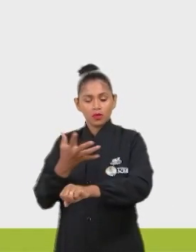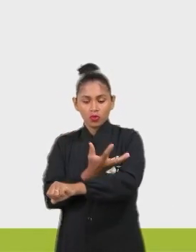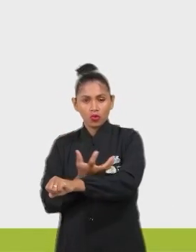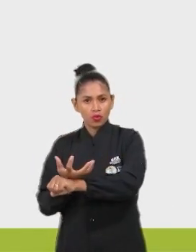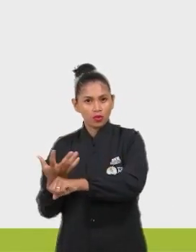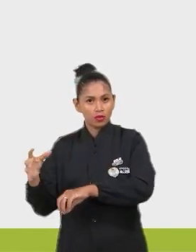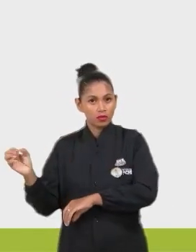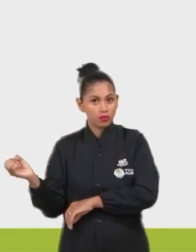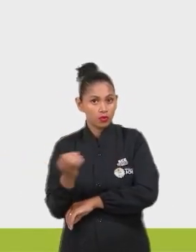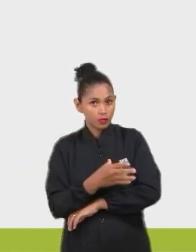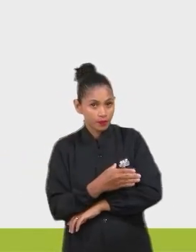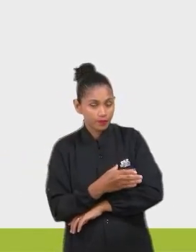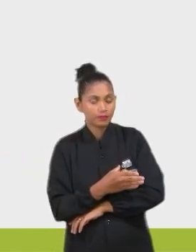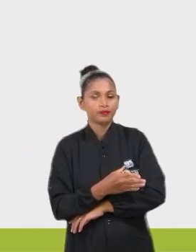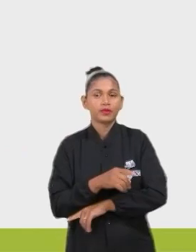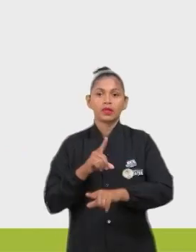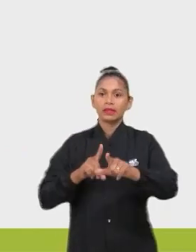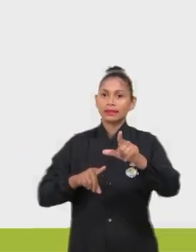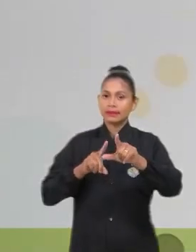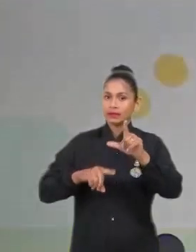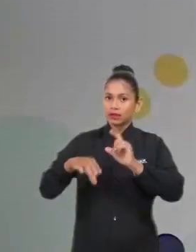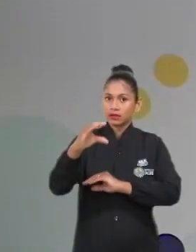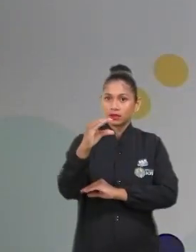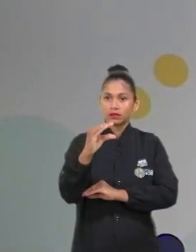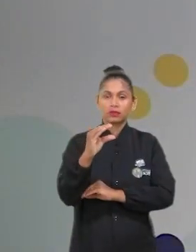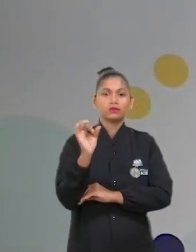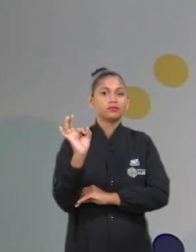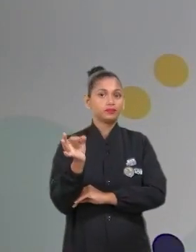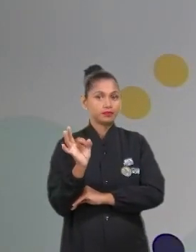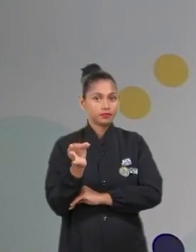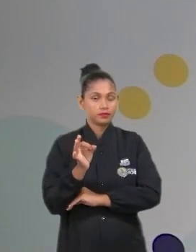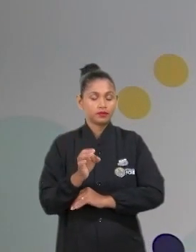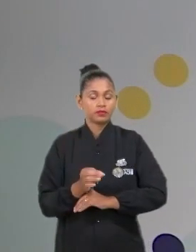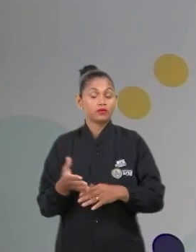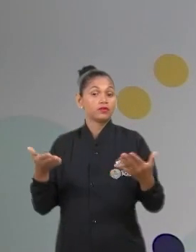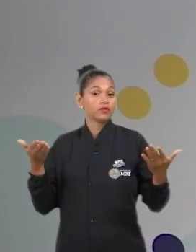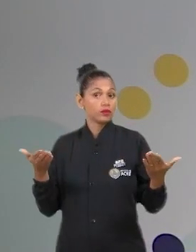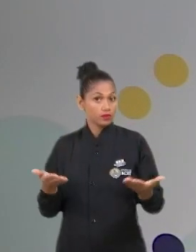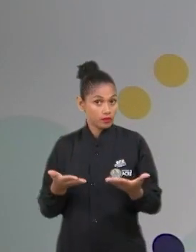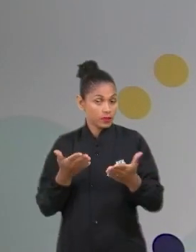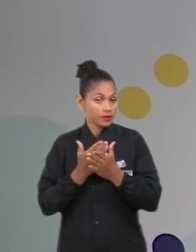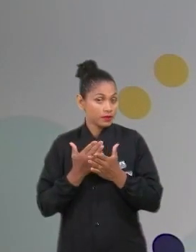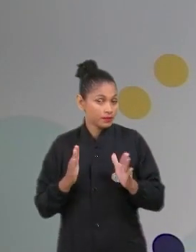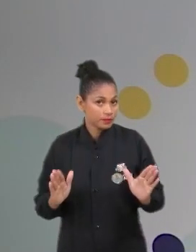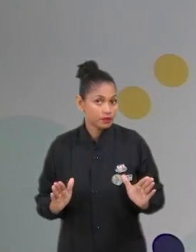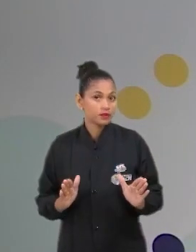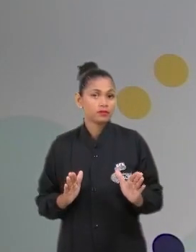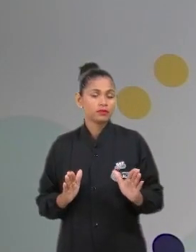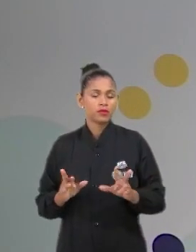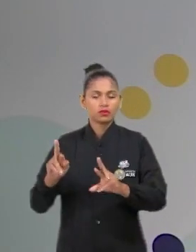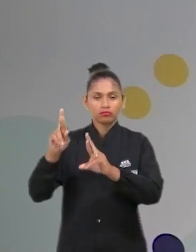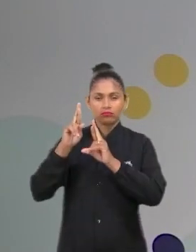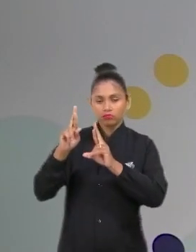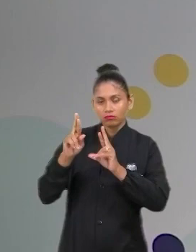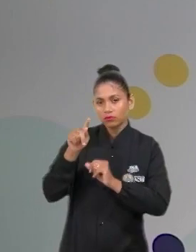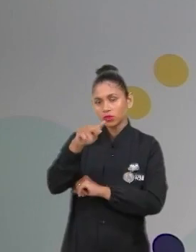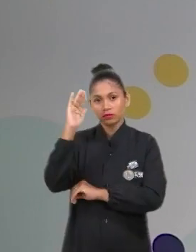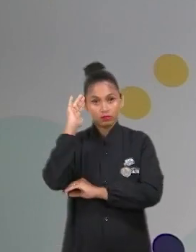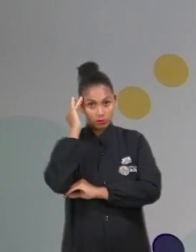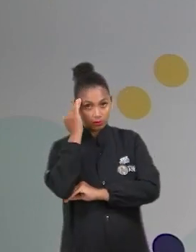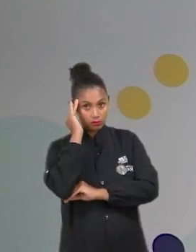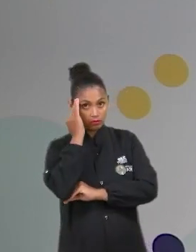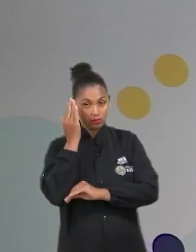letra C. Pessoal, por hoje, nós ficamos por aqui. Espero que vocês tenham compreendido